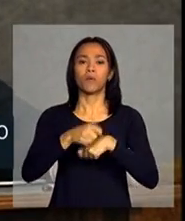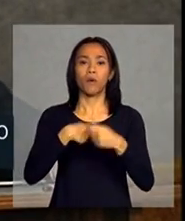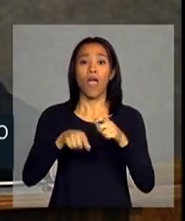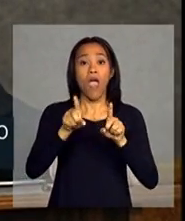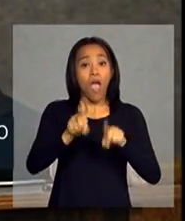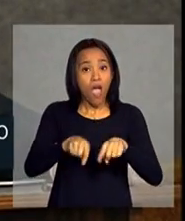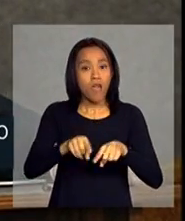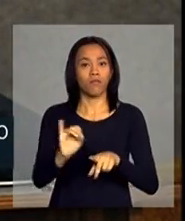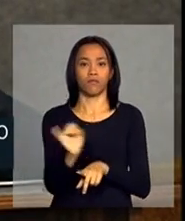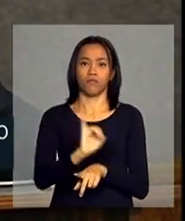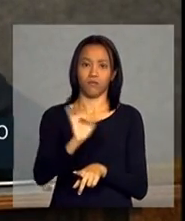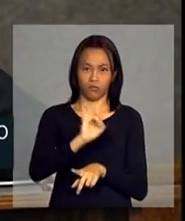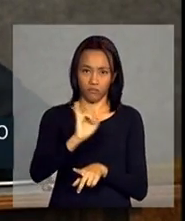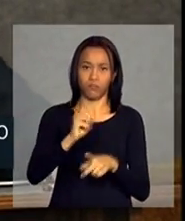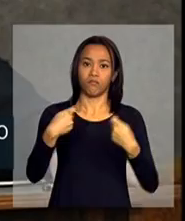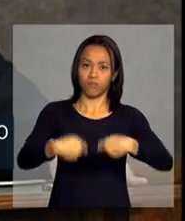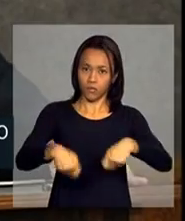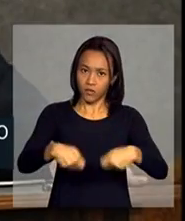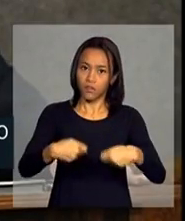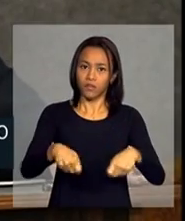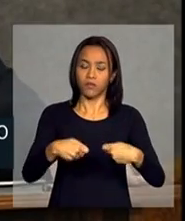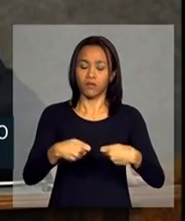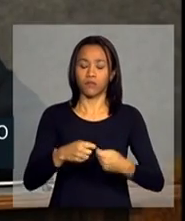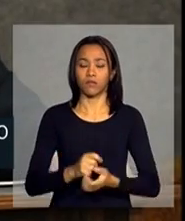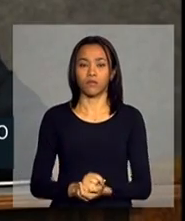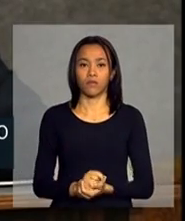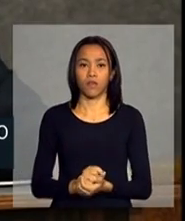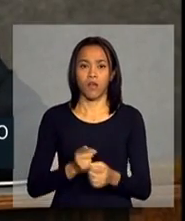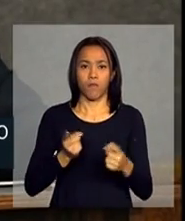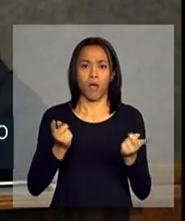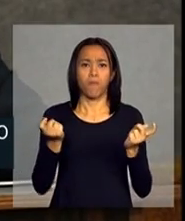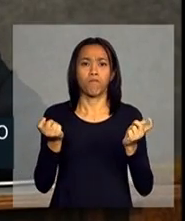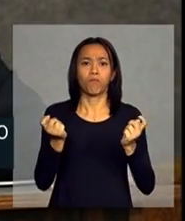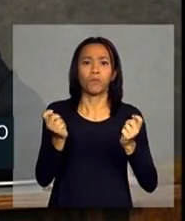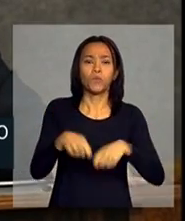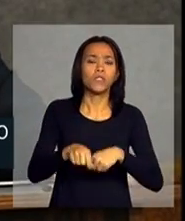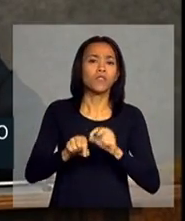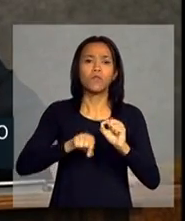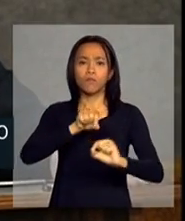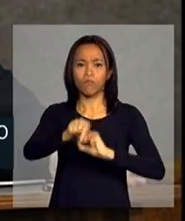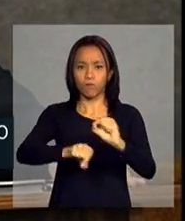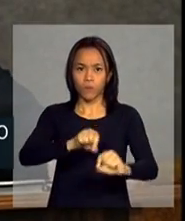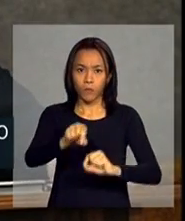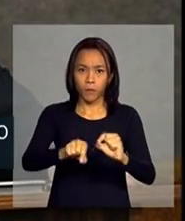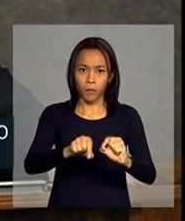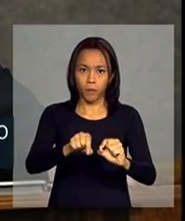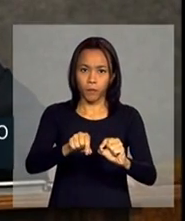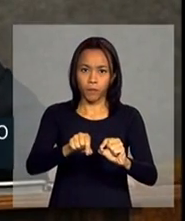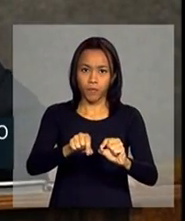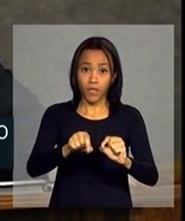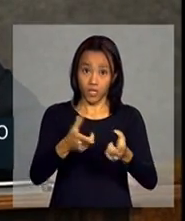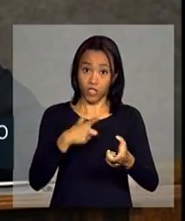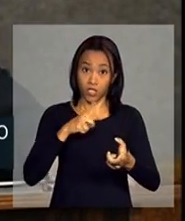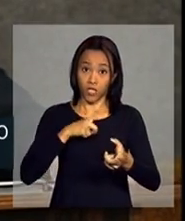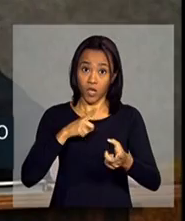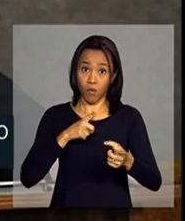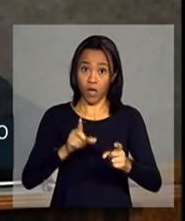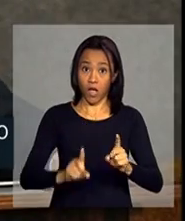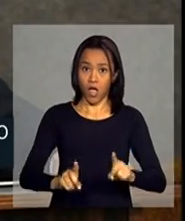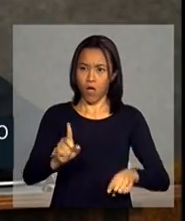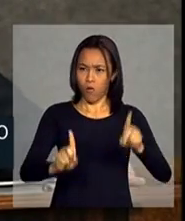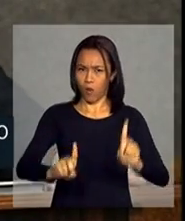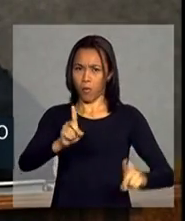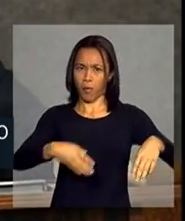necessária para poder fazer uma progressão competitiva do país,